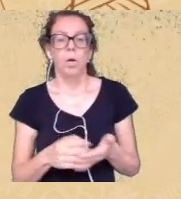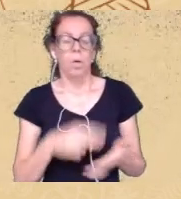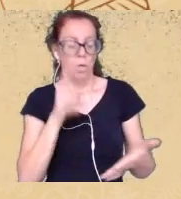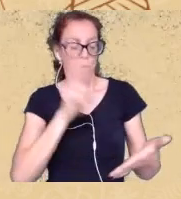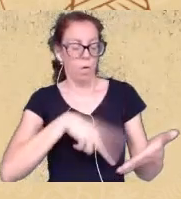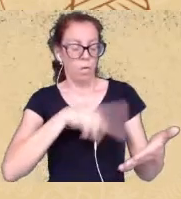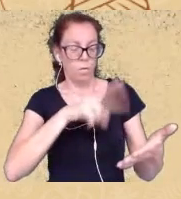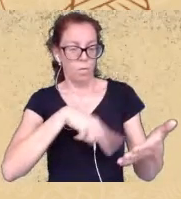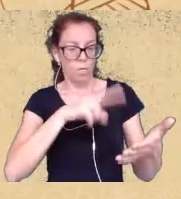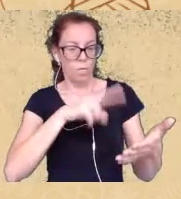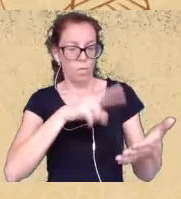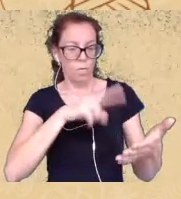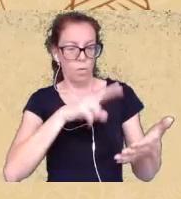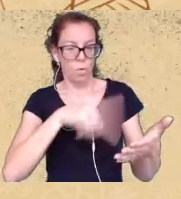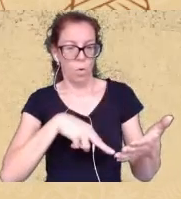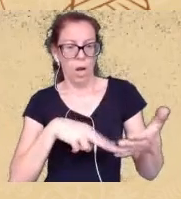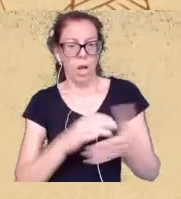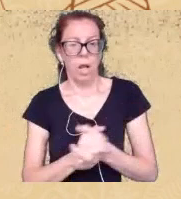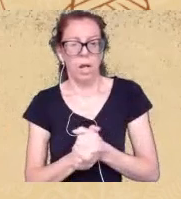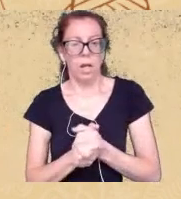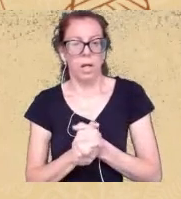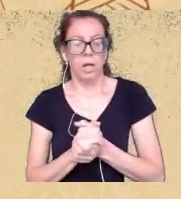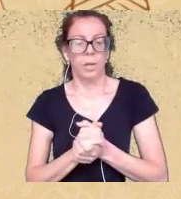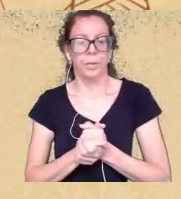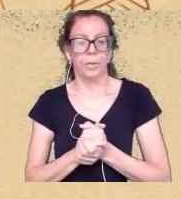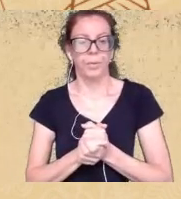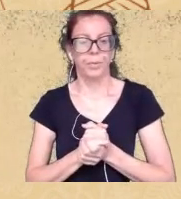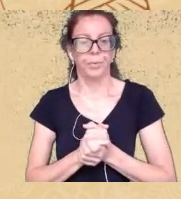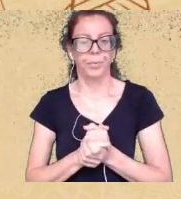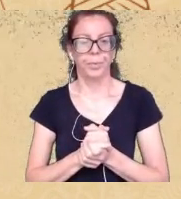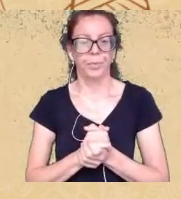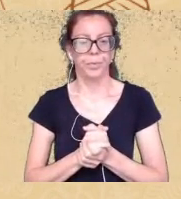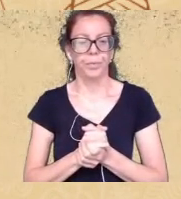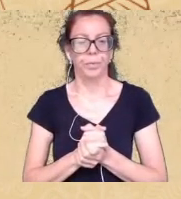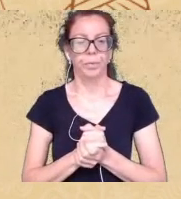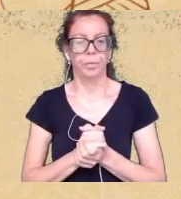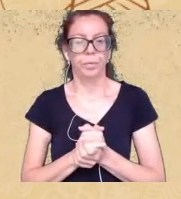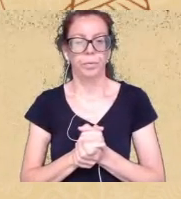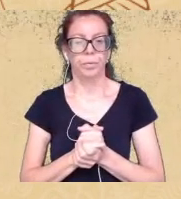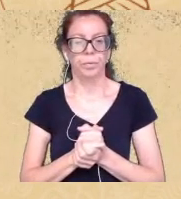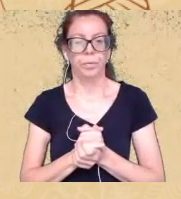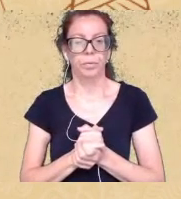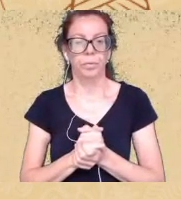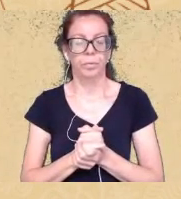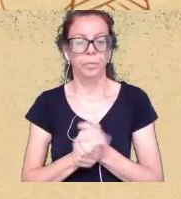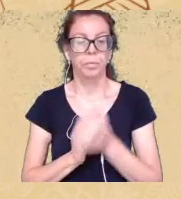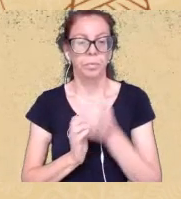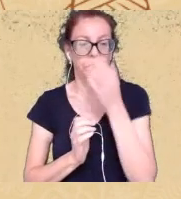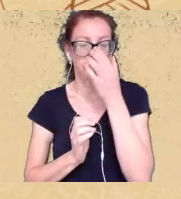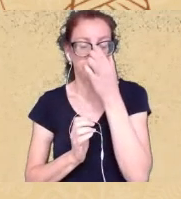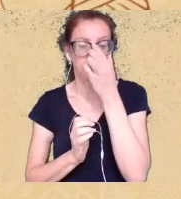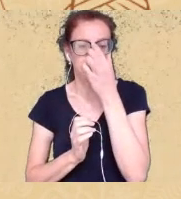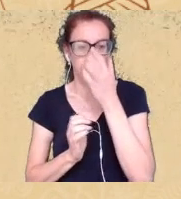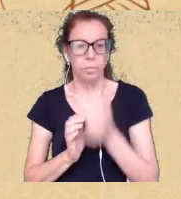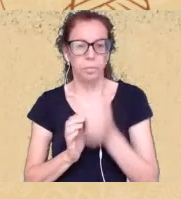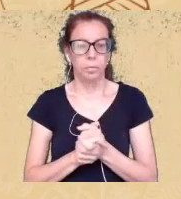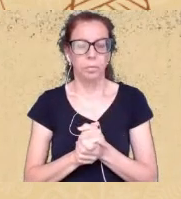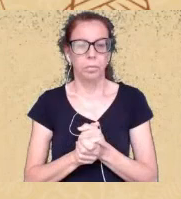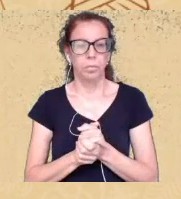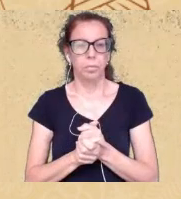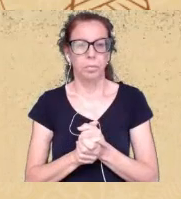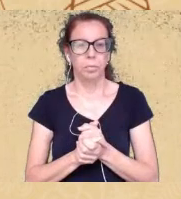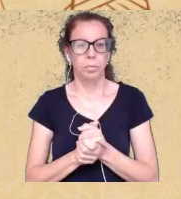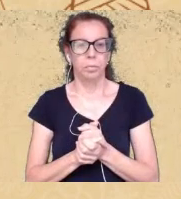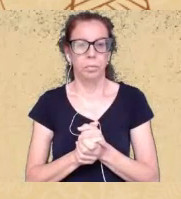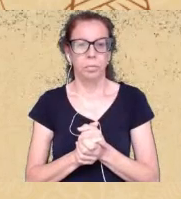que eu acho que você pode também tecer suas considerações foi a fiscal 2 do